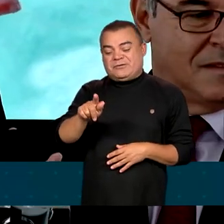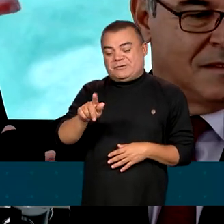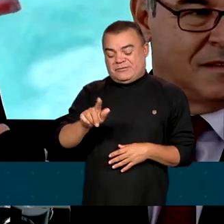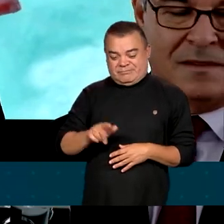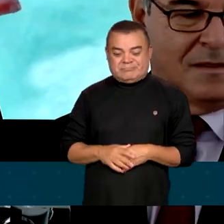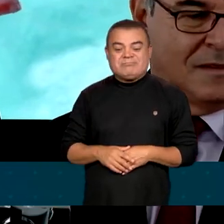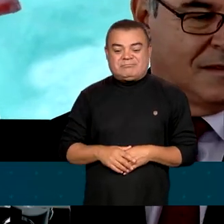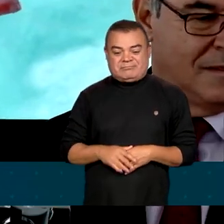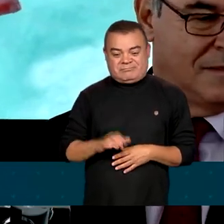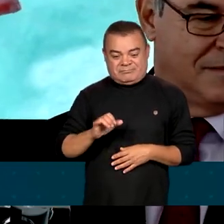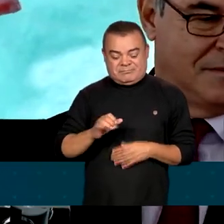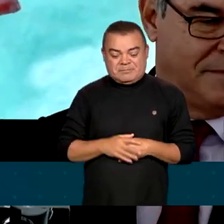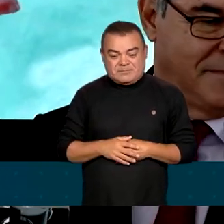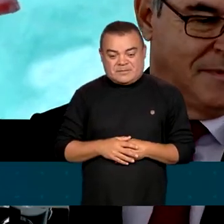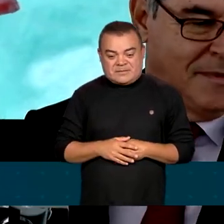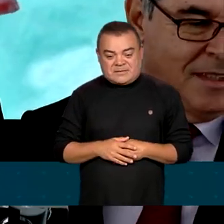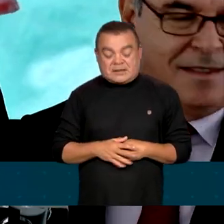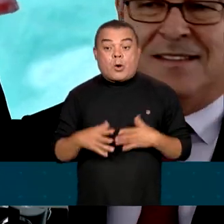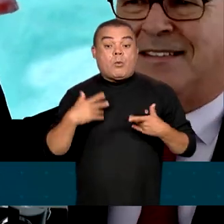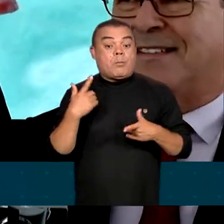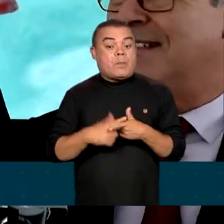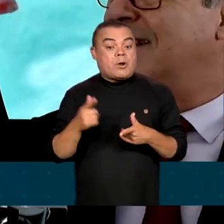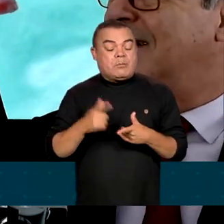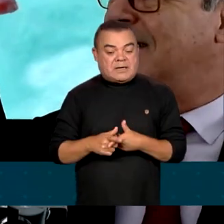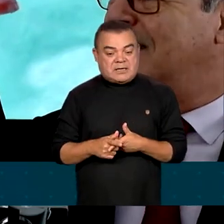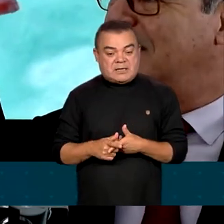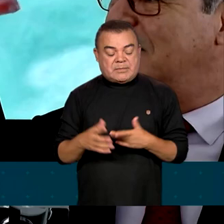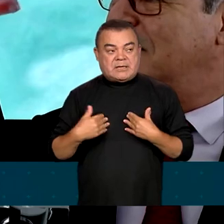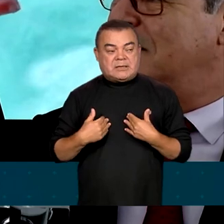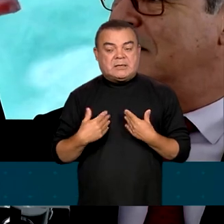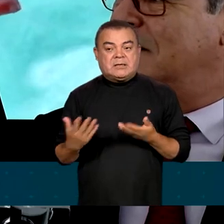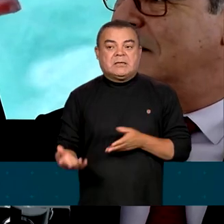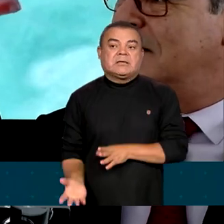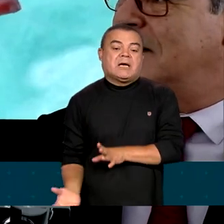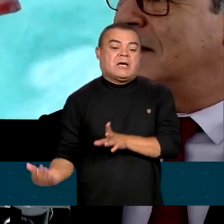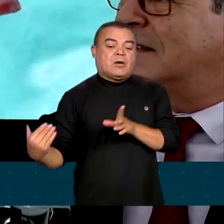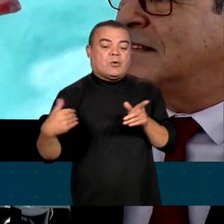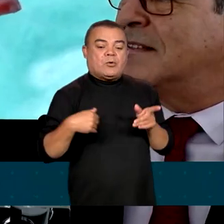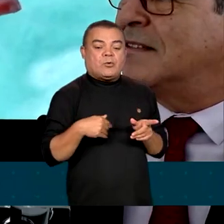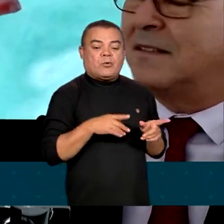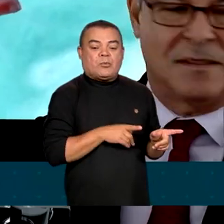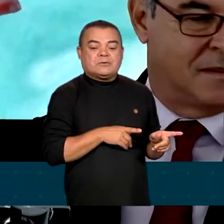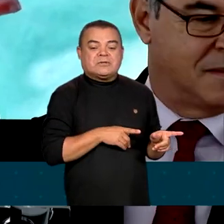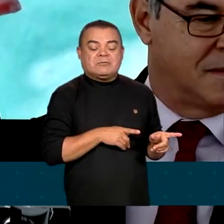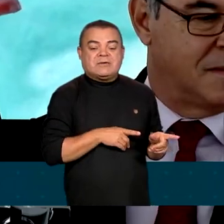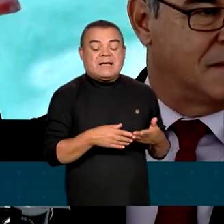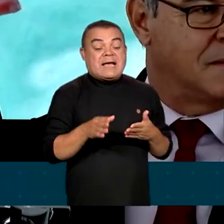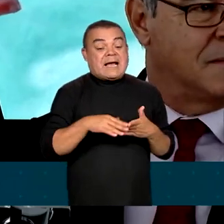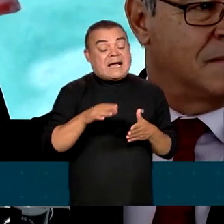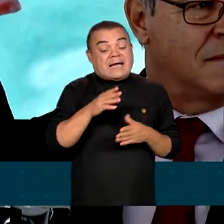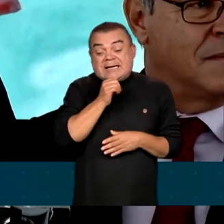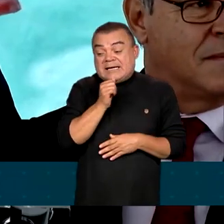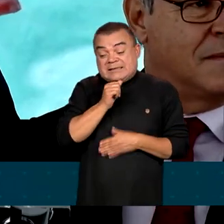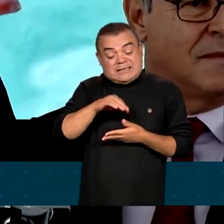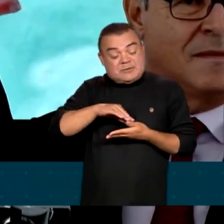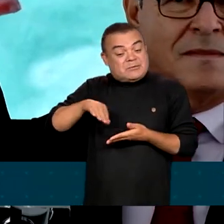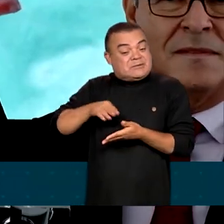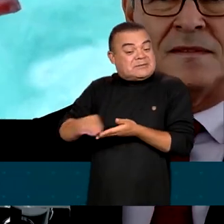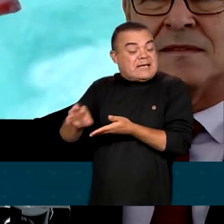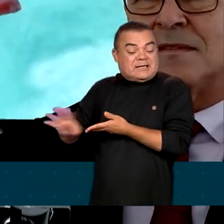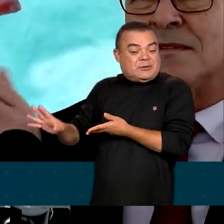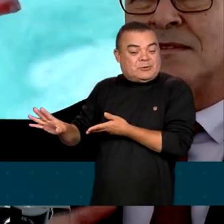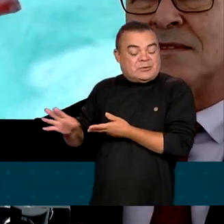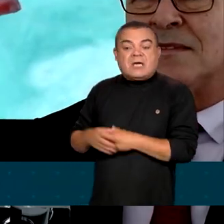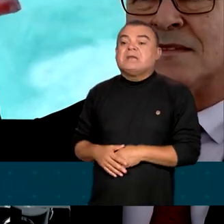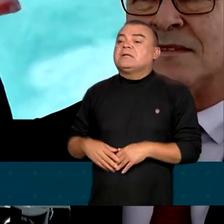Então, assim, o problema é que a oposição ainda não saiu do palanque. Eles ainda estão